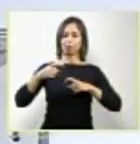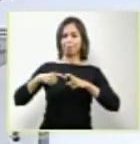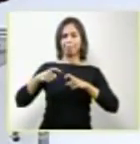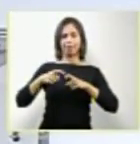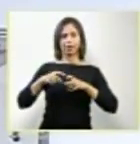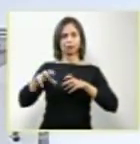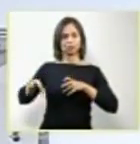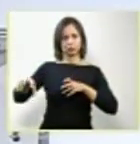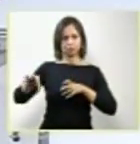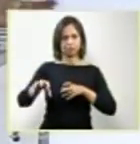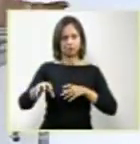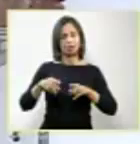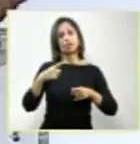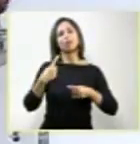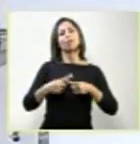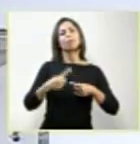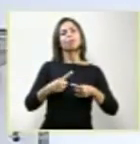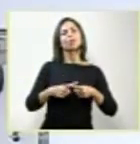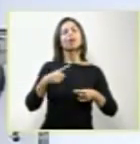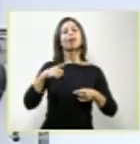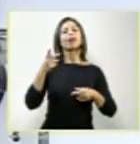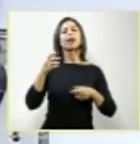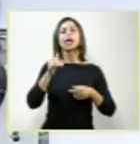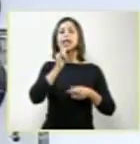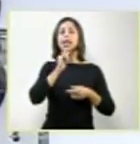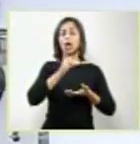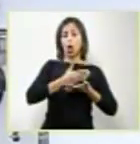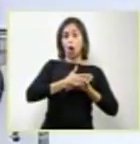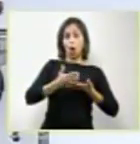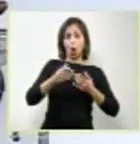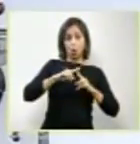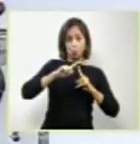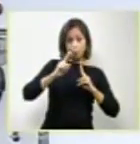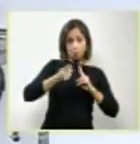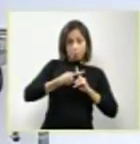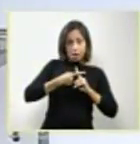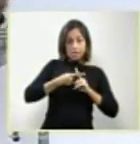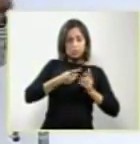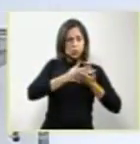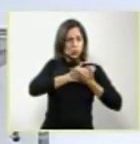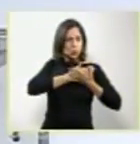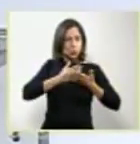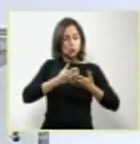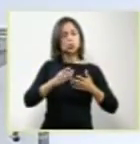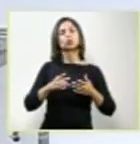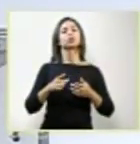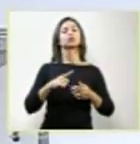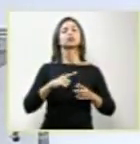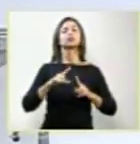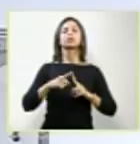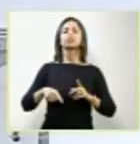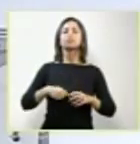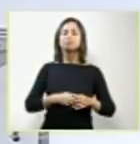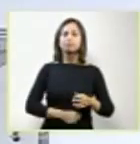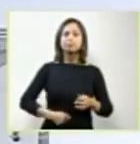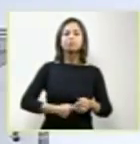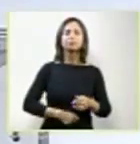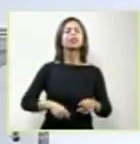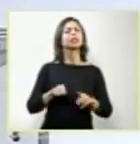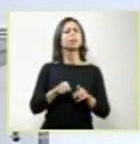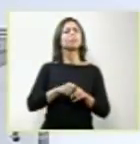questões relacionadas ao início da vida e também no final da vida. Hoje, estudamos